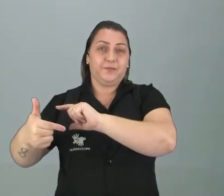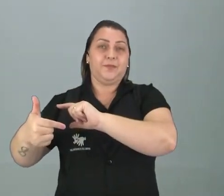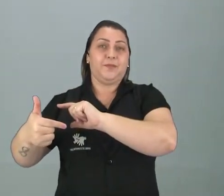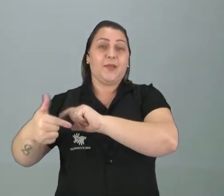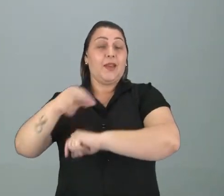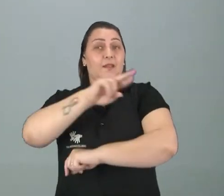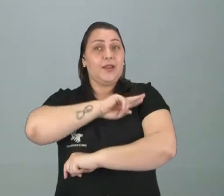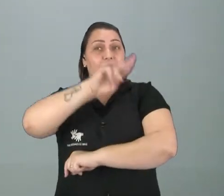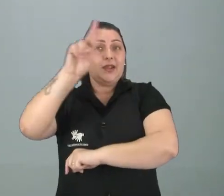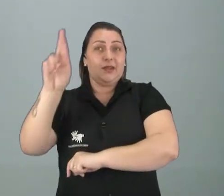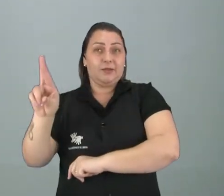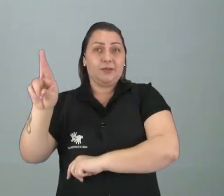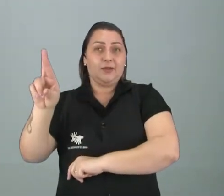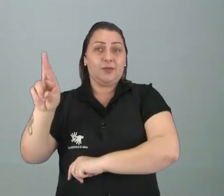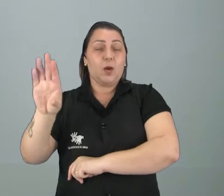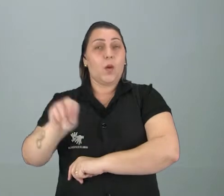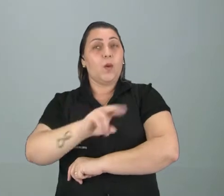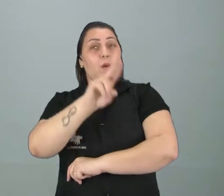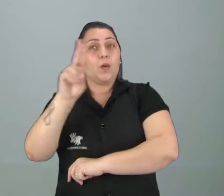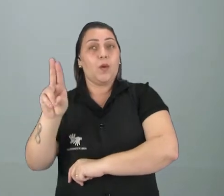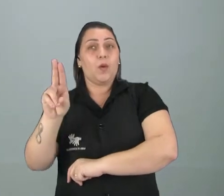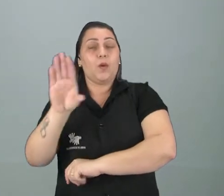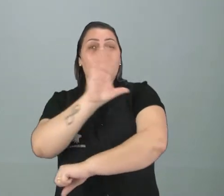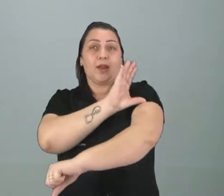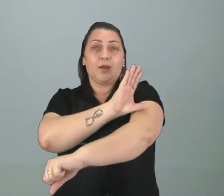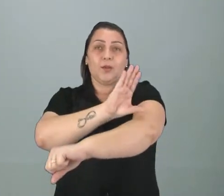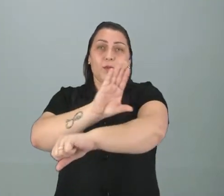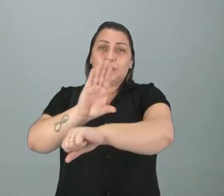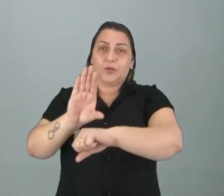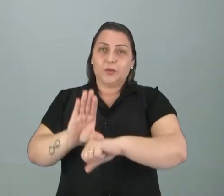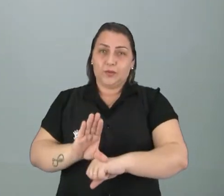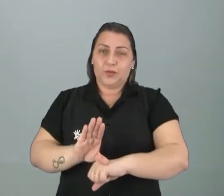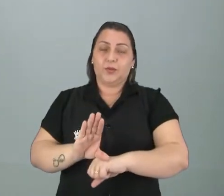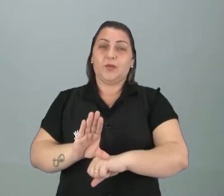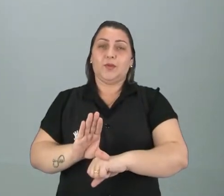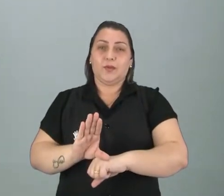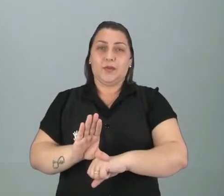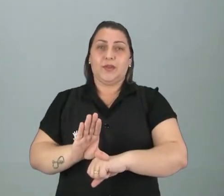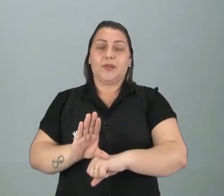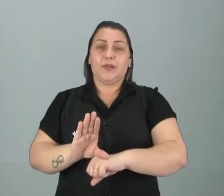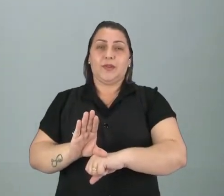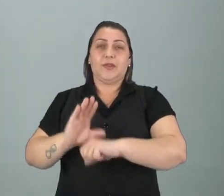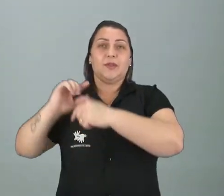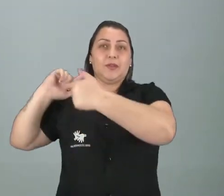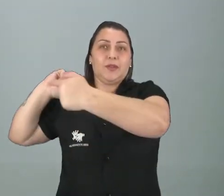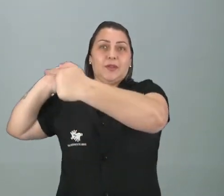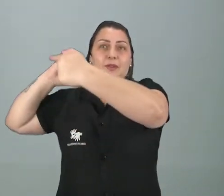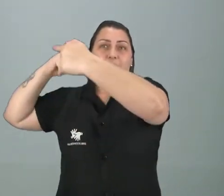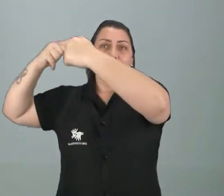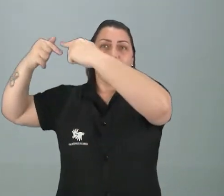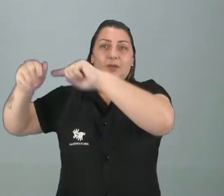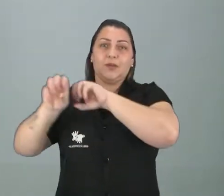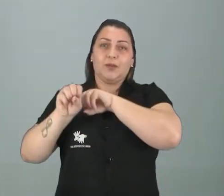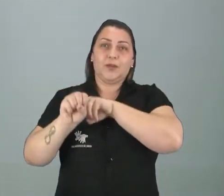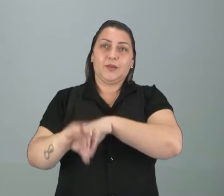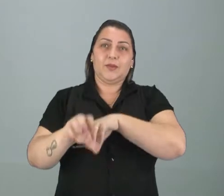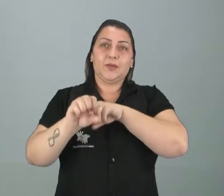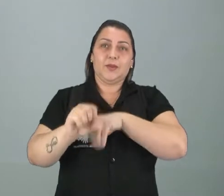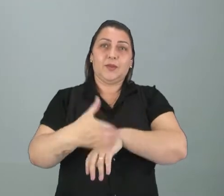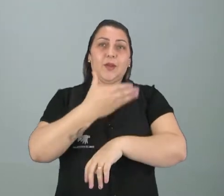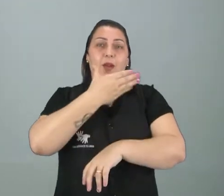Seja religiosa, ou seja, da cultura, né? Ela vai o quê? Ela vai sendo passada, né?